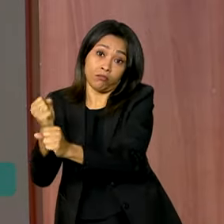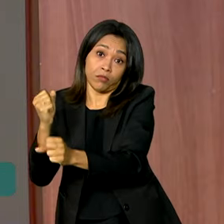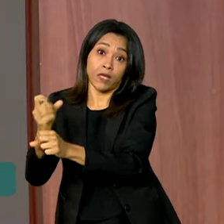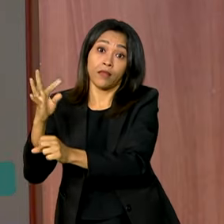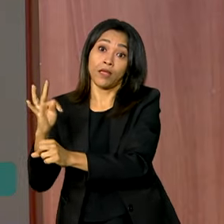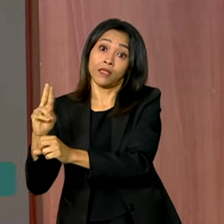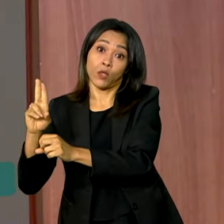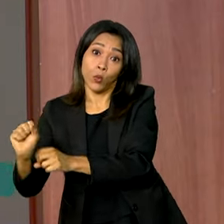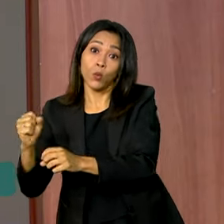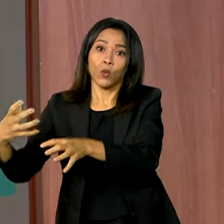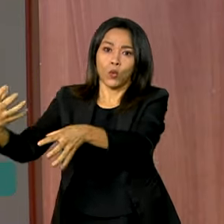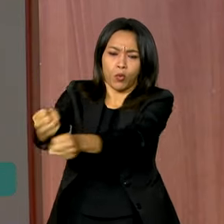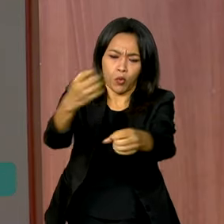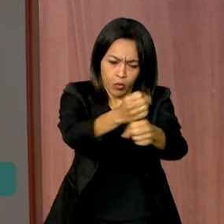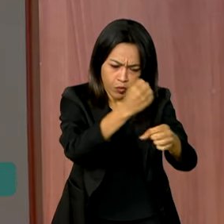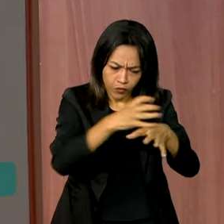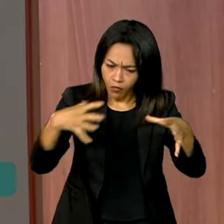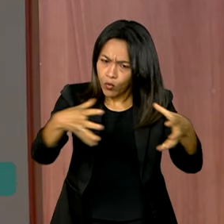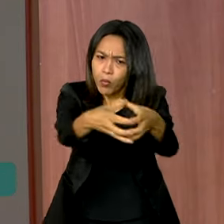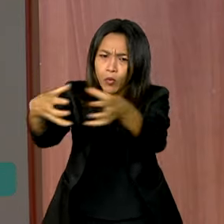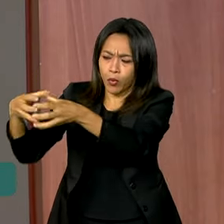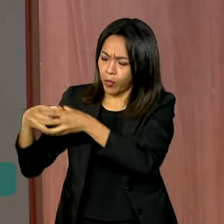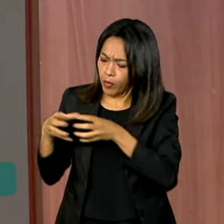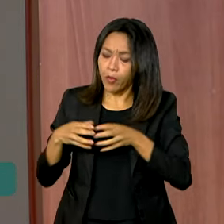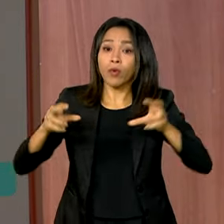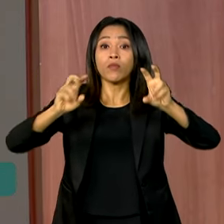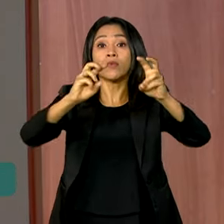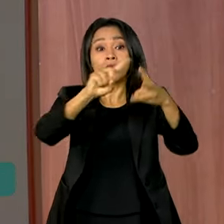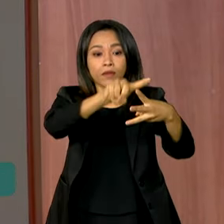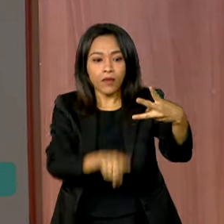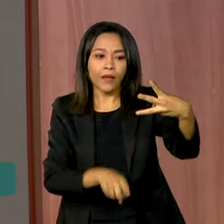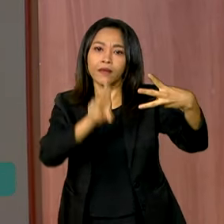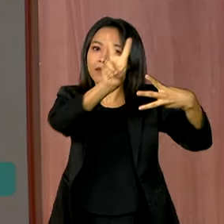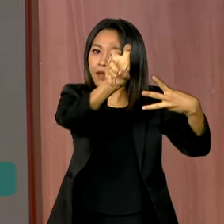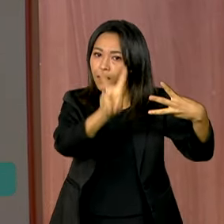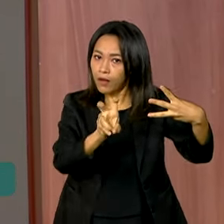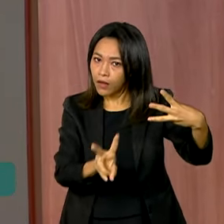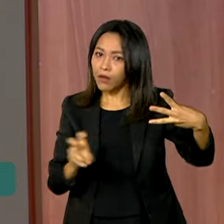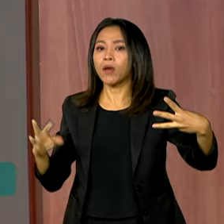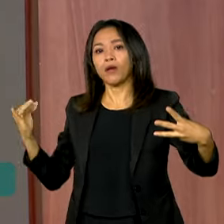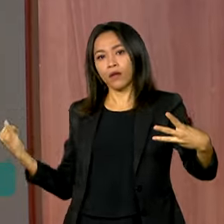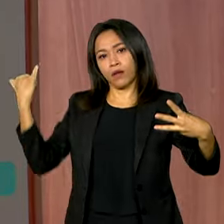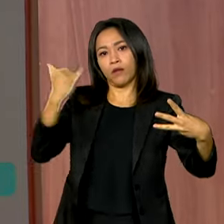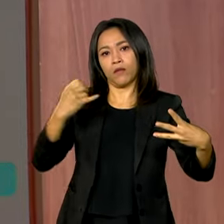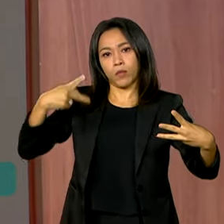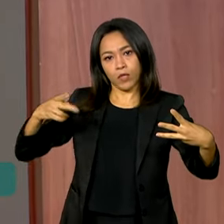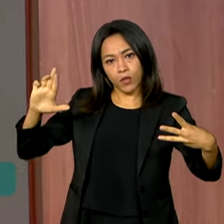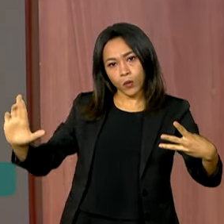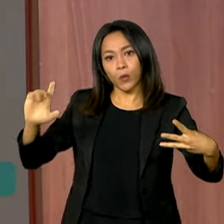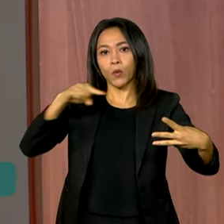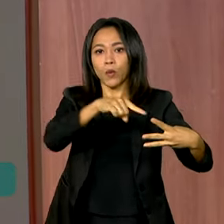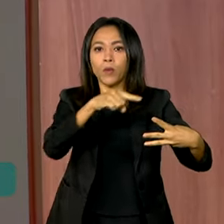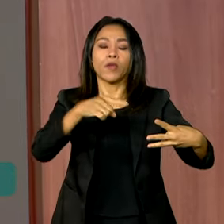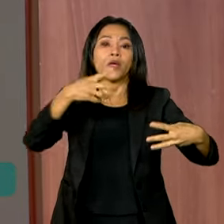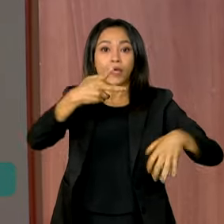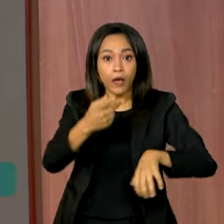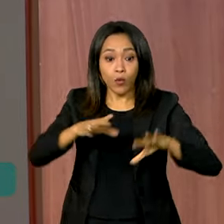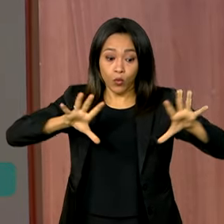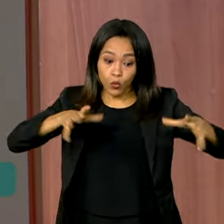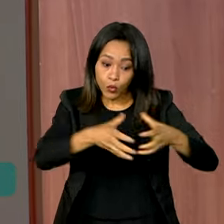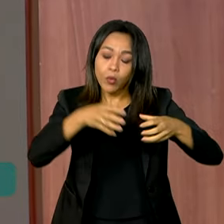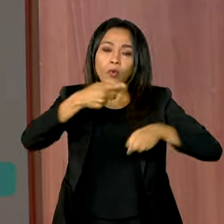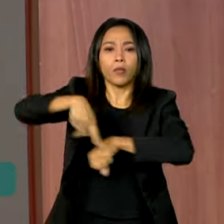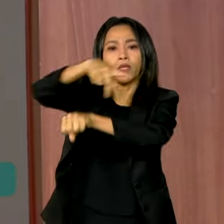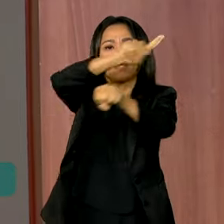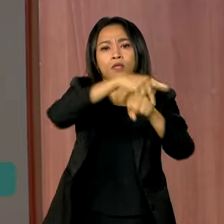um debate durante o ano inteiro sobre os três temas que o presidente Lula definiu para o G20, que é a reunião dos chefes de estados, que acontecerá